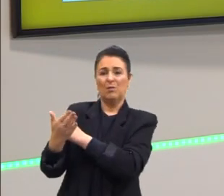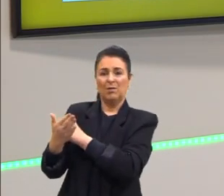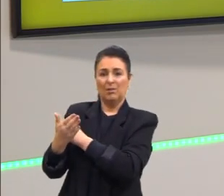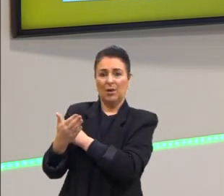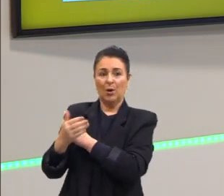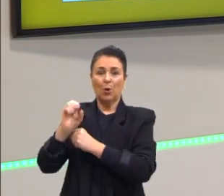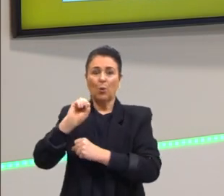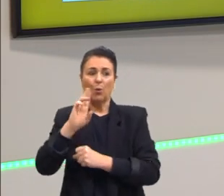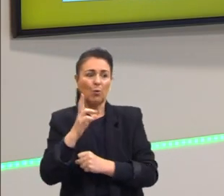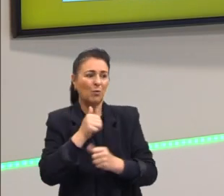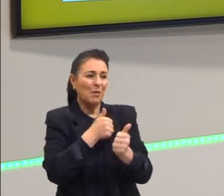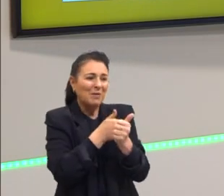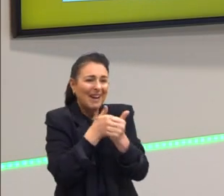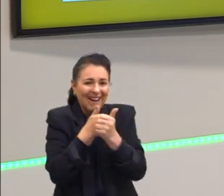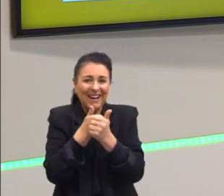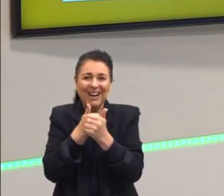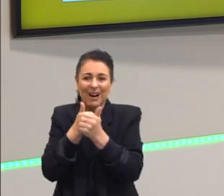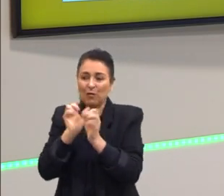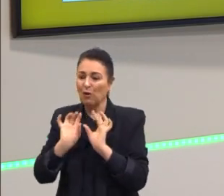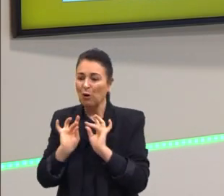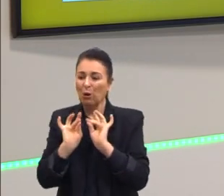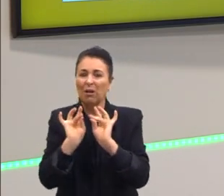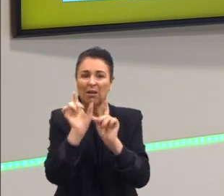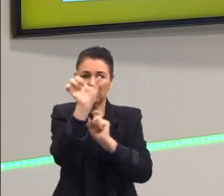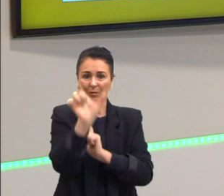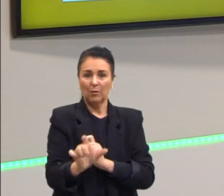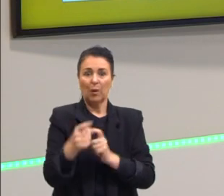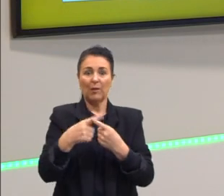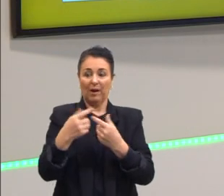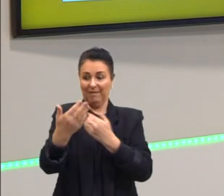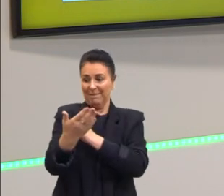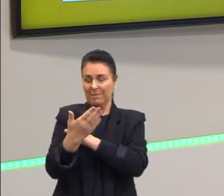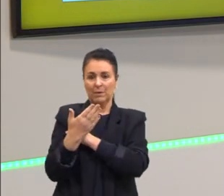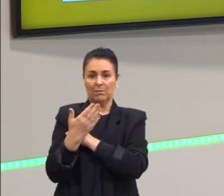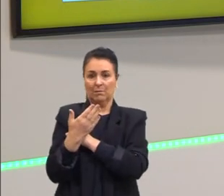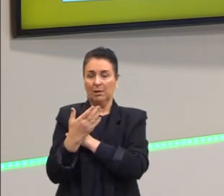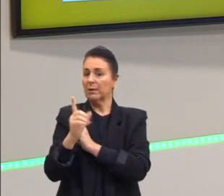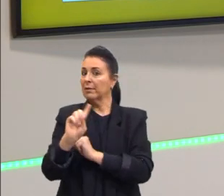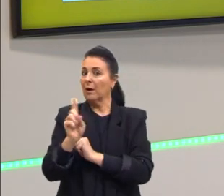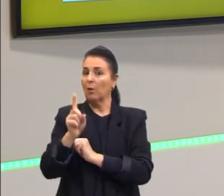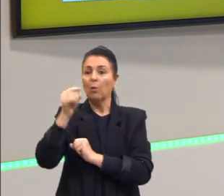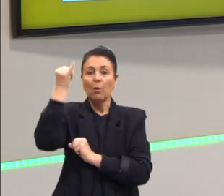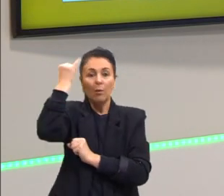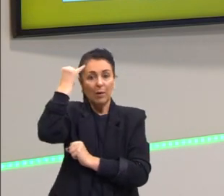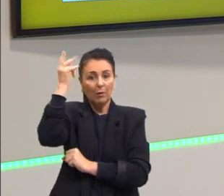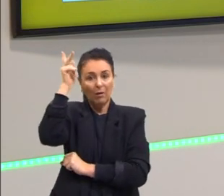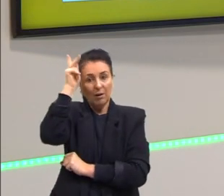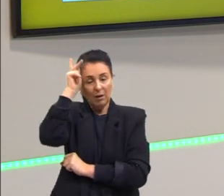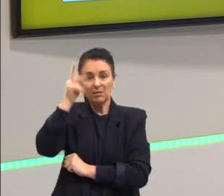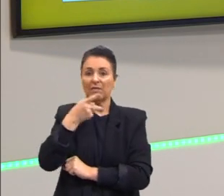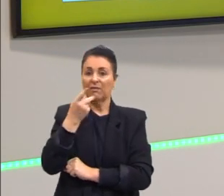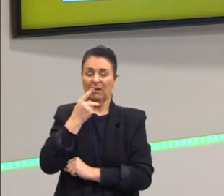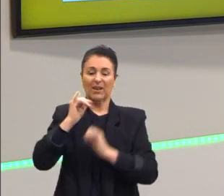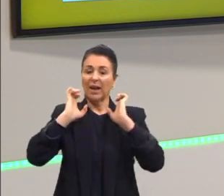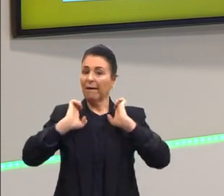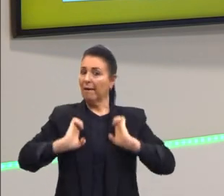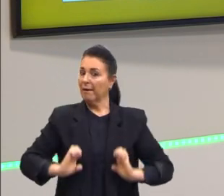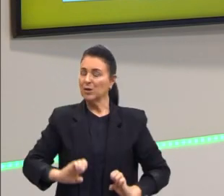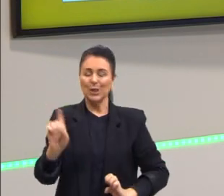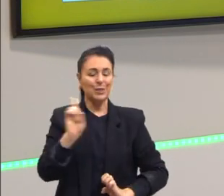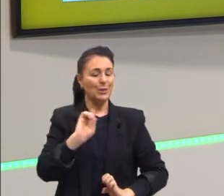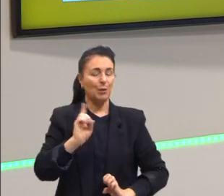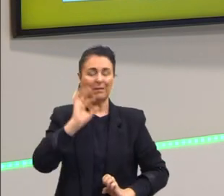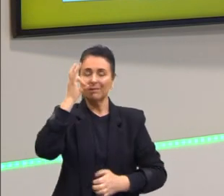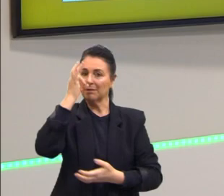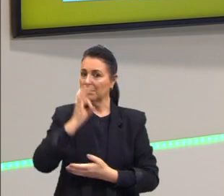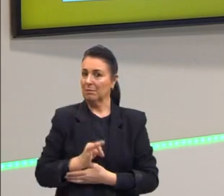ela pode me arrumar emprego, pode me dar algum tipo de ajuda. Pro Kant é uma forma ética, ele não admite esse tipo de atitude